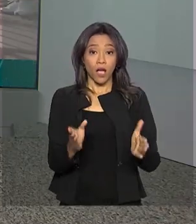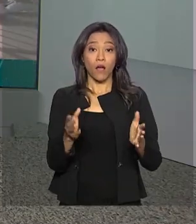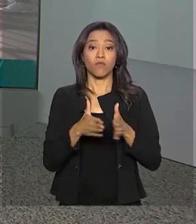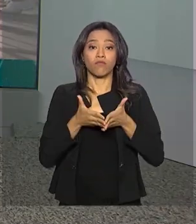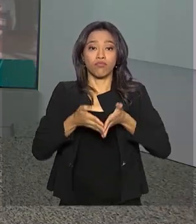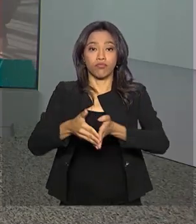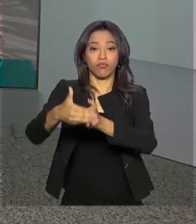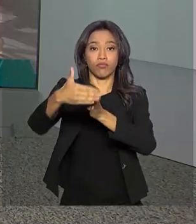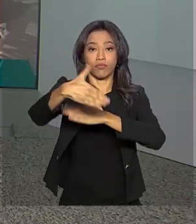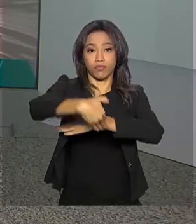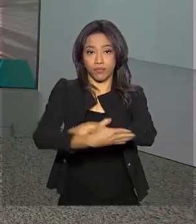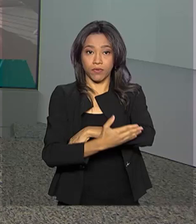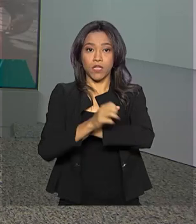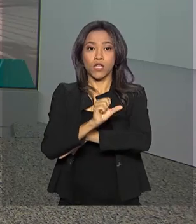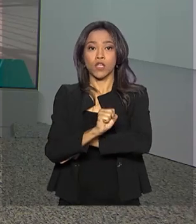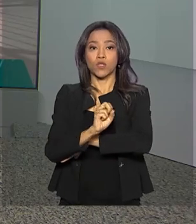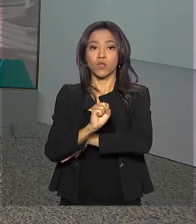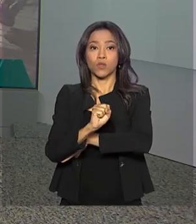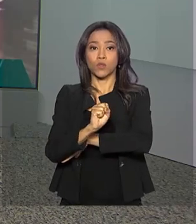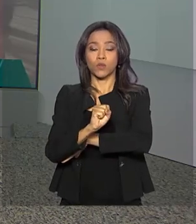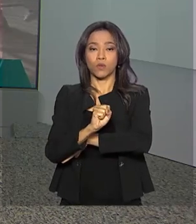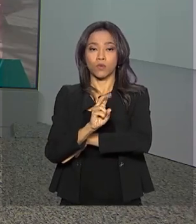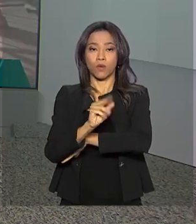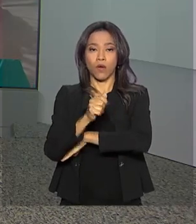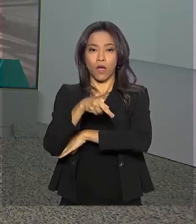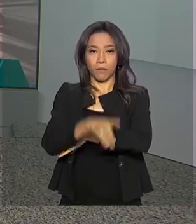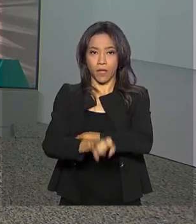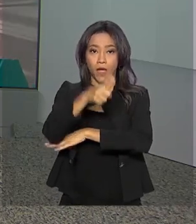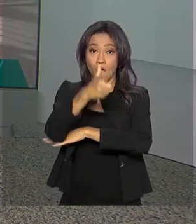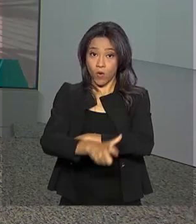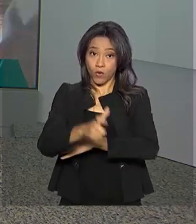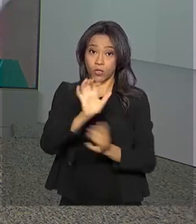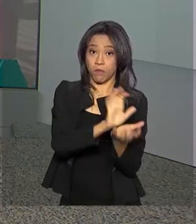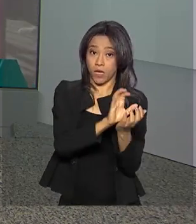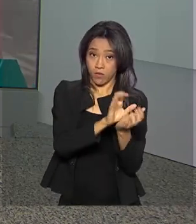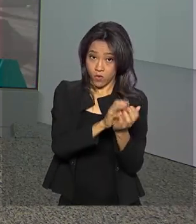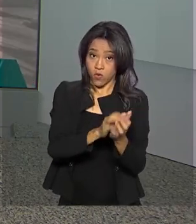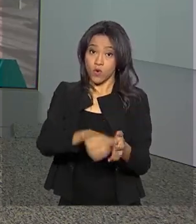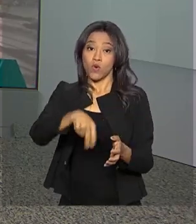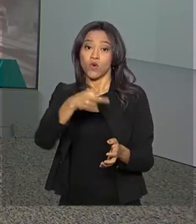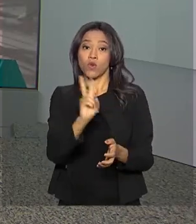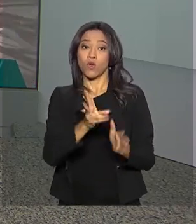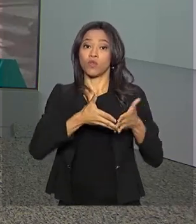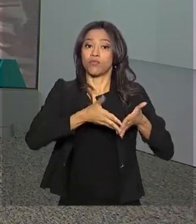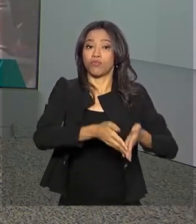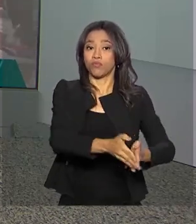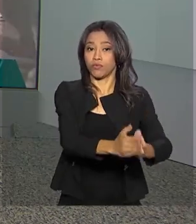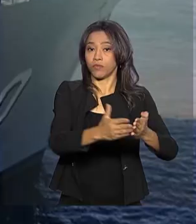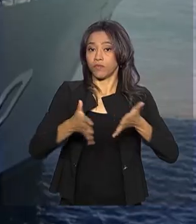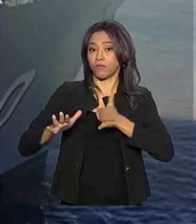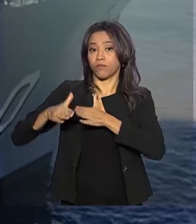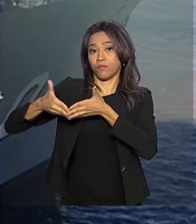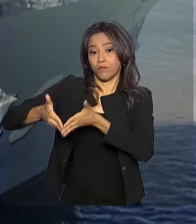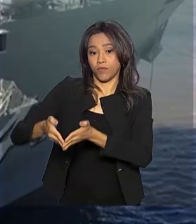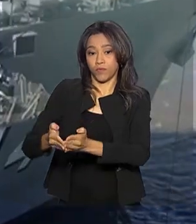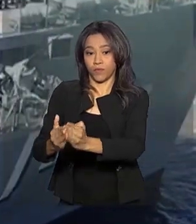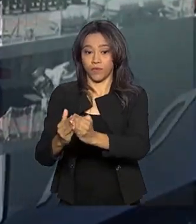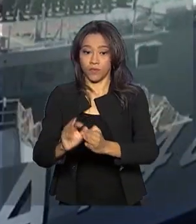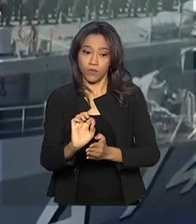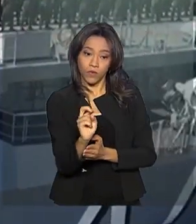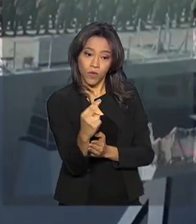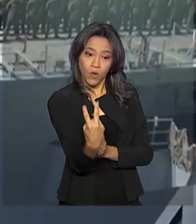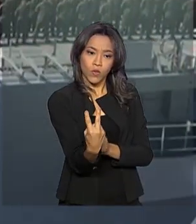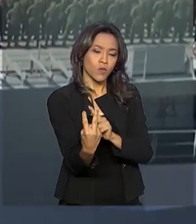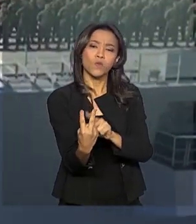Suape, em Pernambuco, os dois maiores navios da Marinha. O Porta Helicópteros Atlântico e o navio Doca Bahia